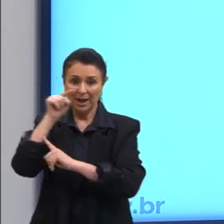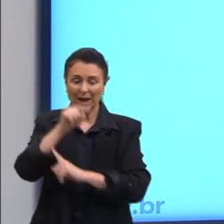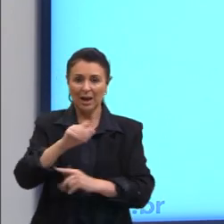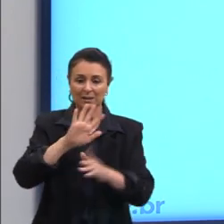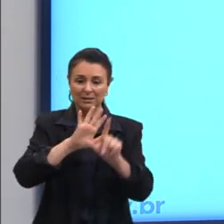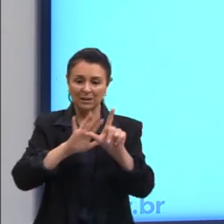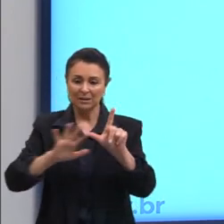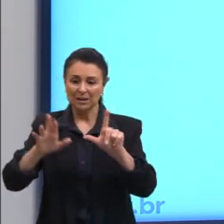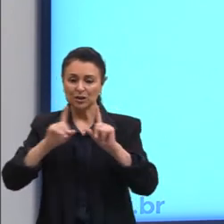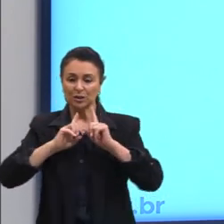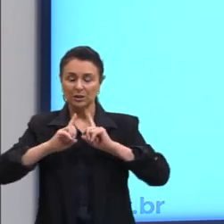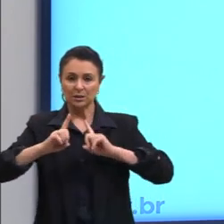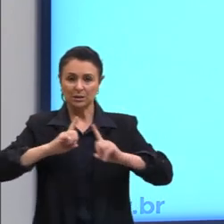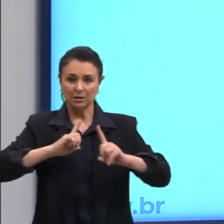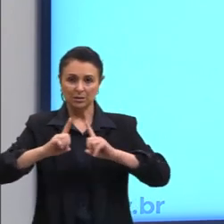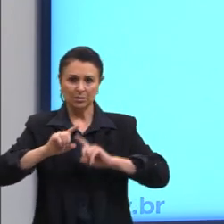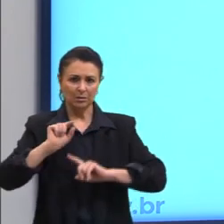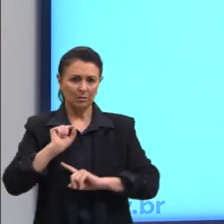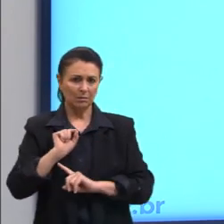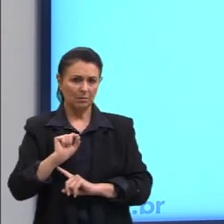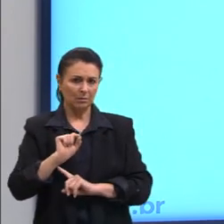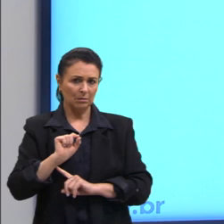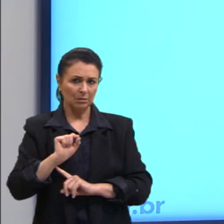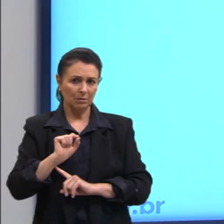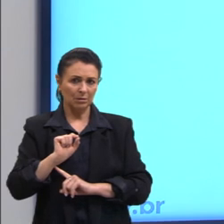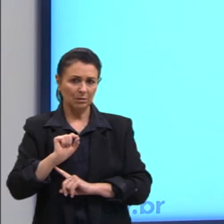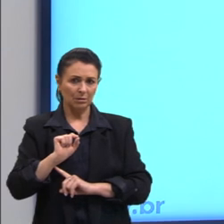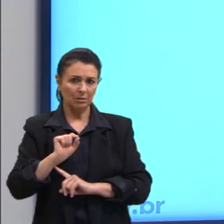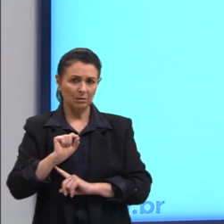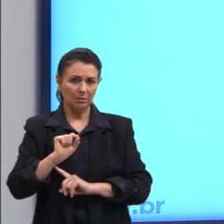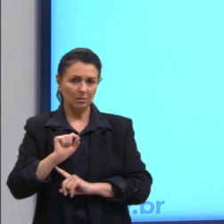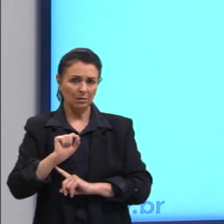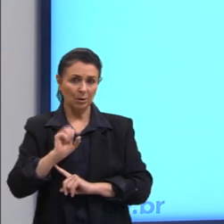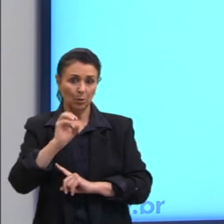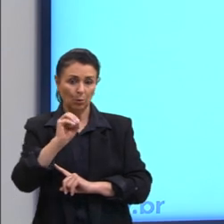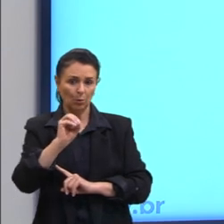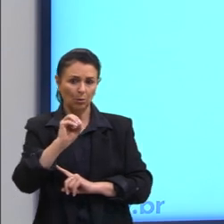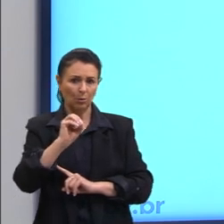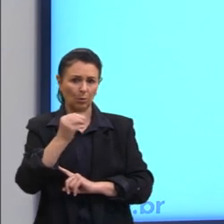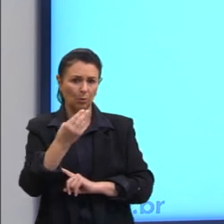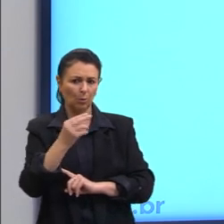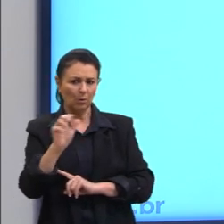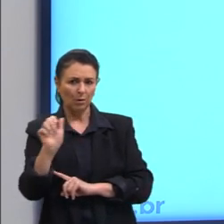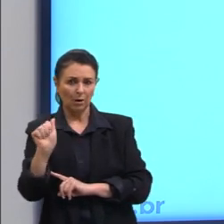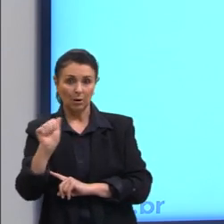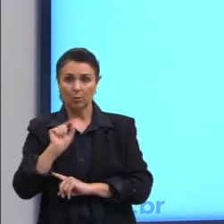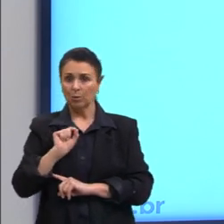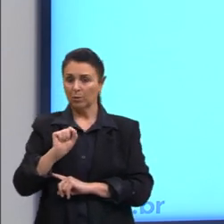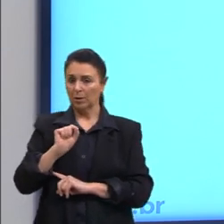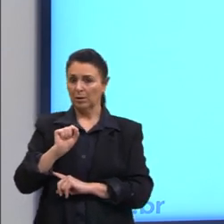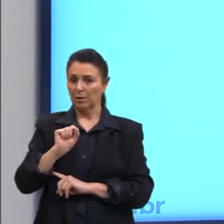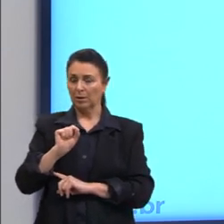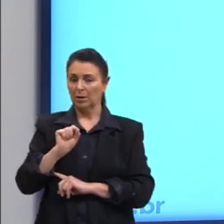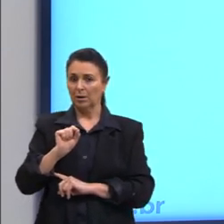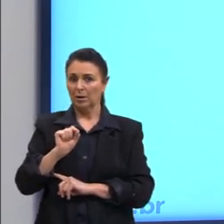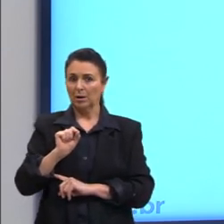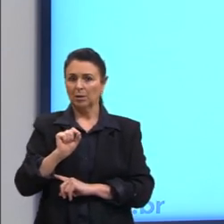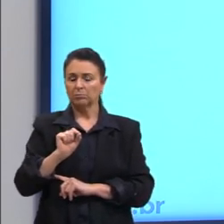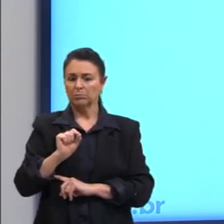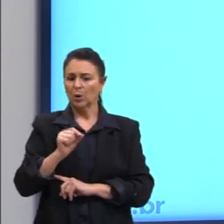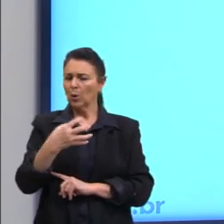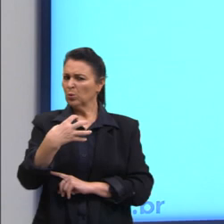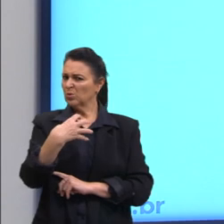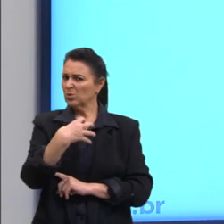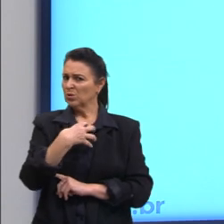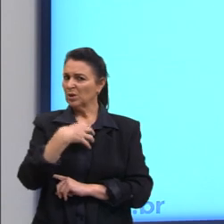critica ou critica a. Primeira alternativa, postura das pessoas